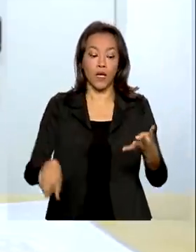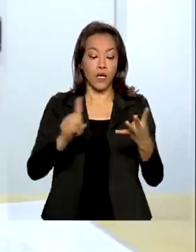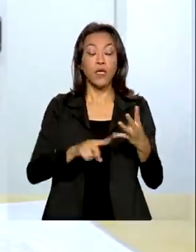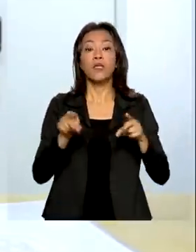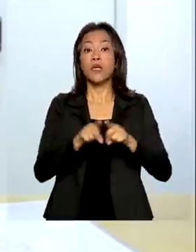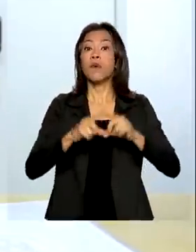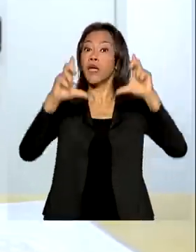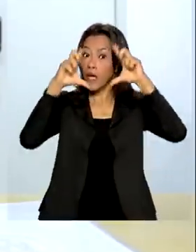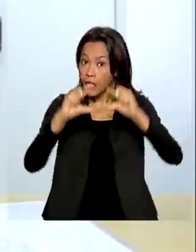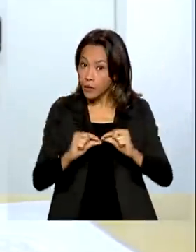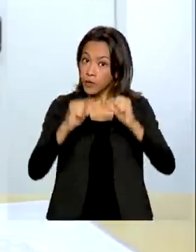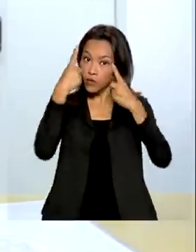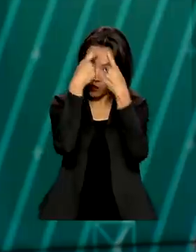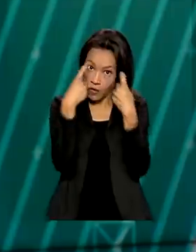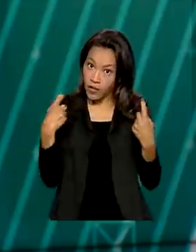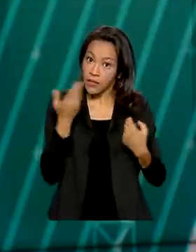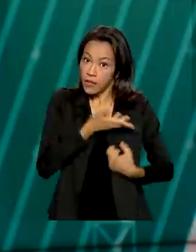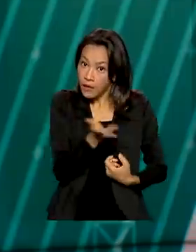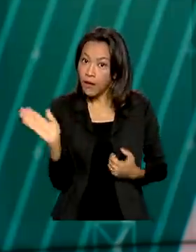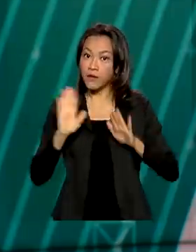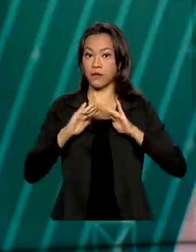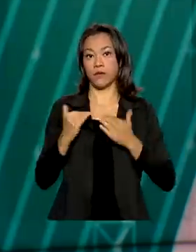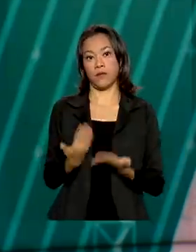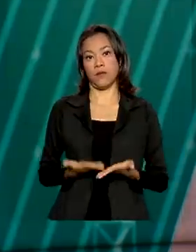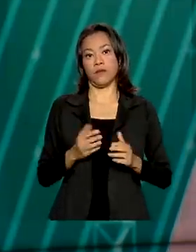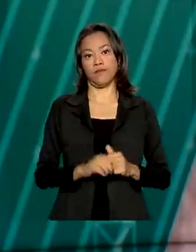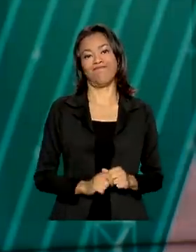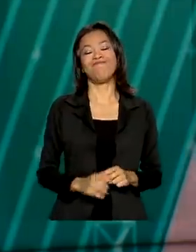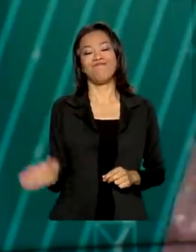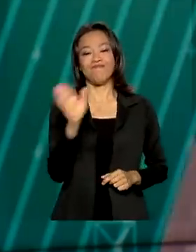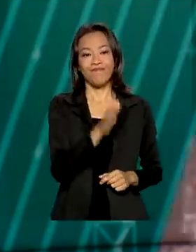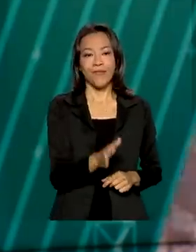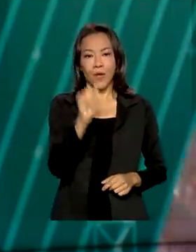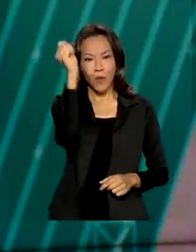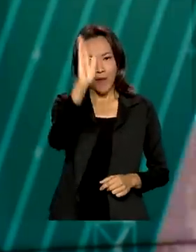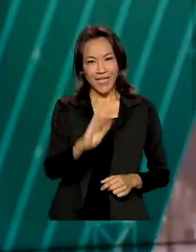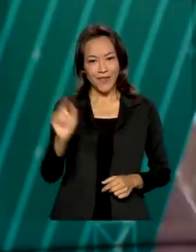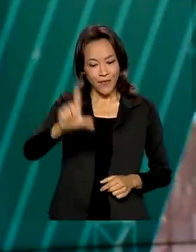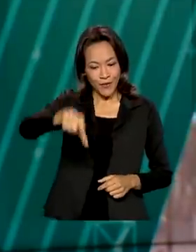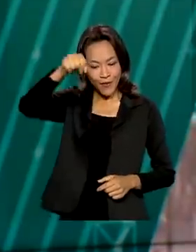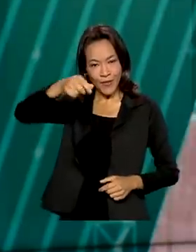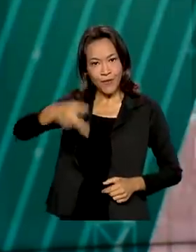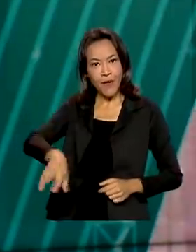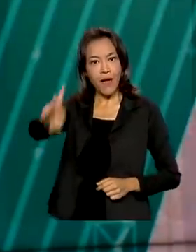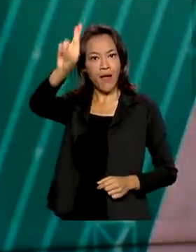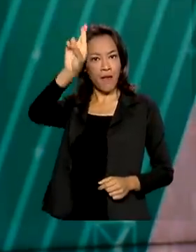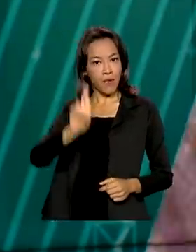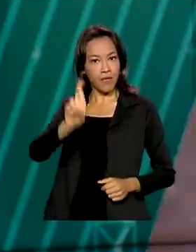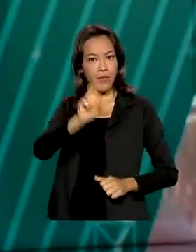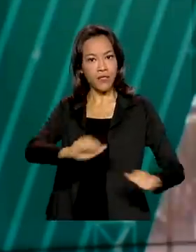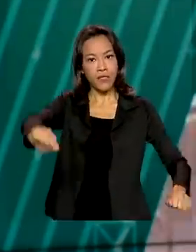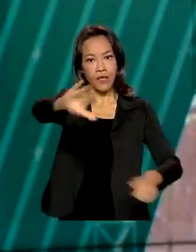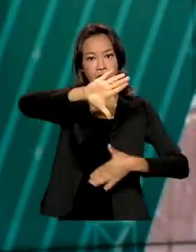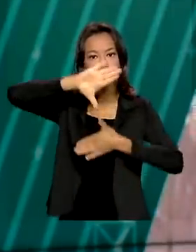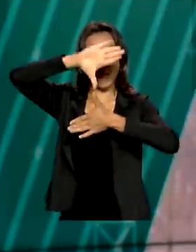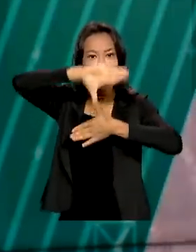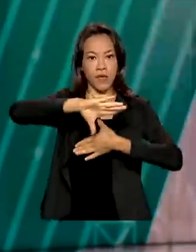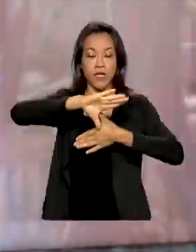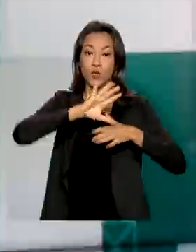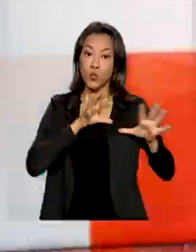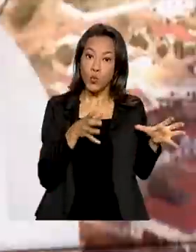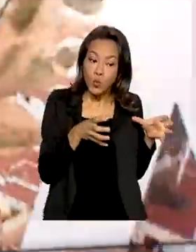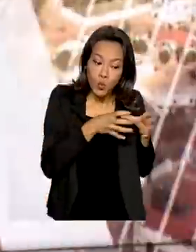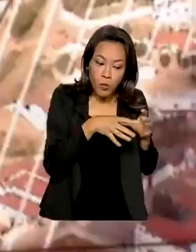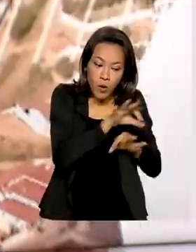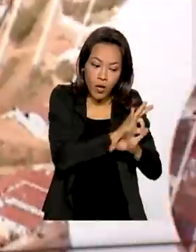violência escolar destas escolas. O Brasil foi eleito representante das Américas no grupo formado pela Organização